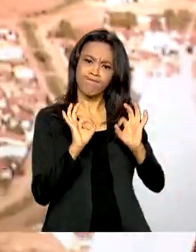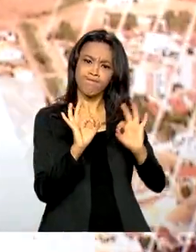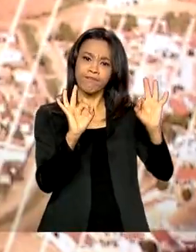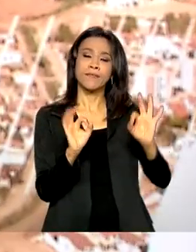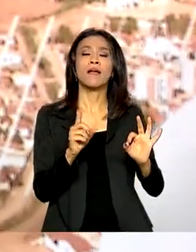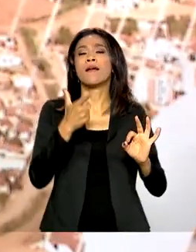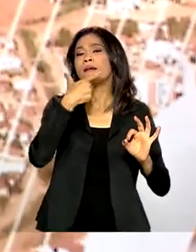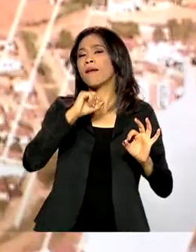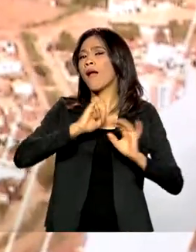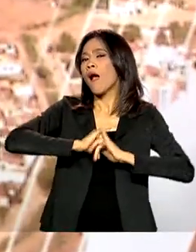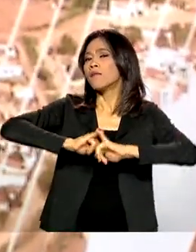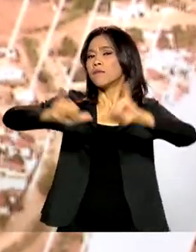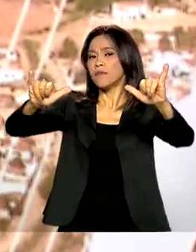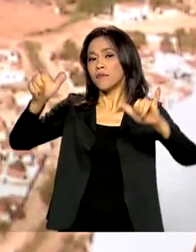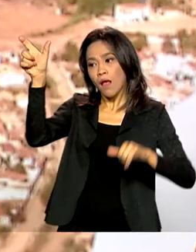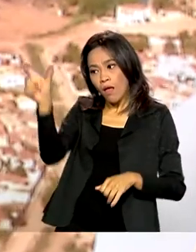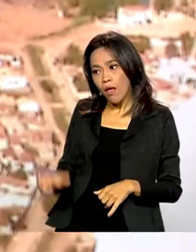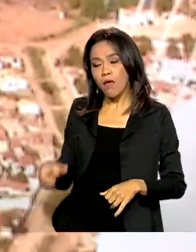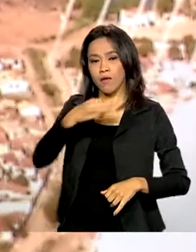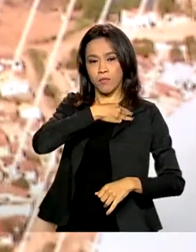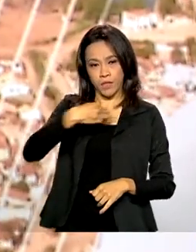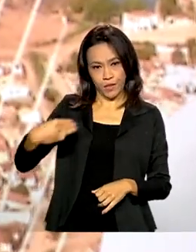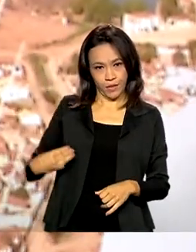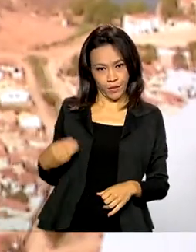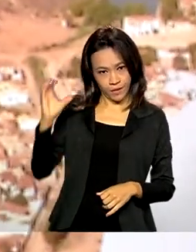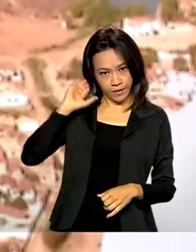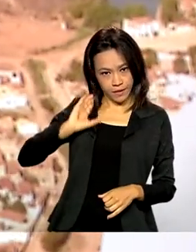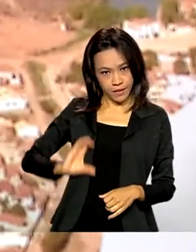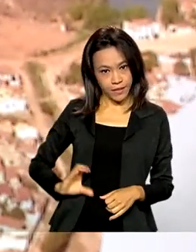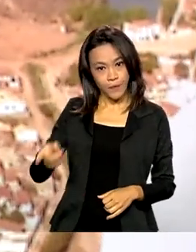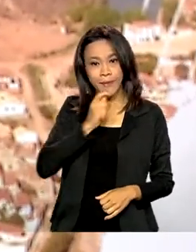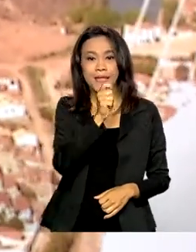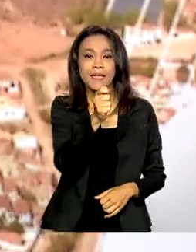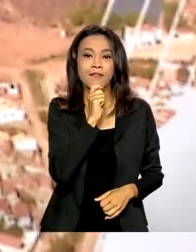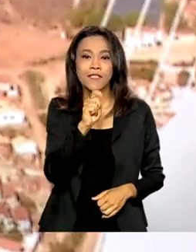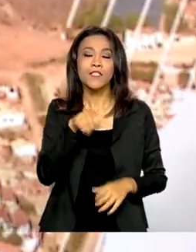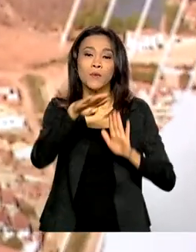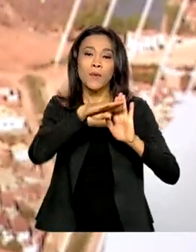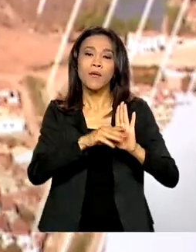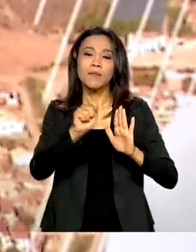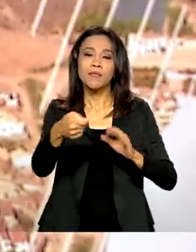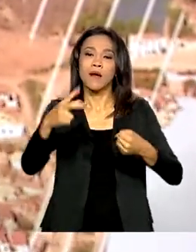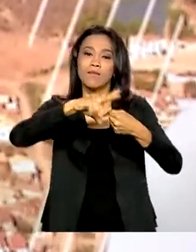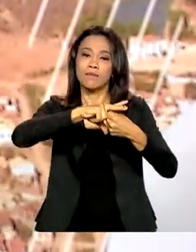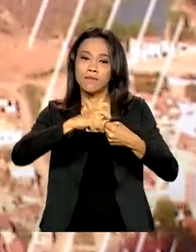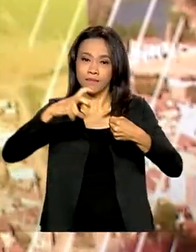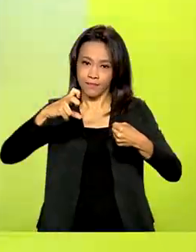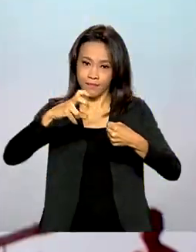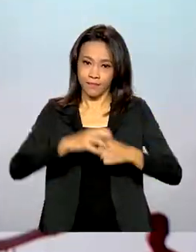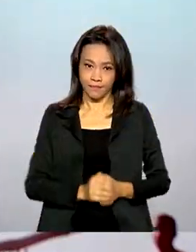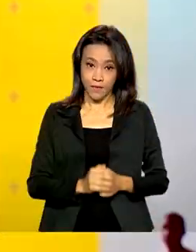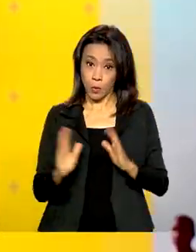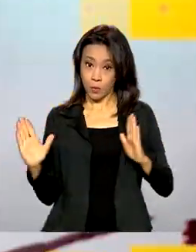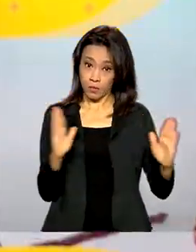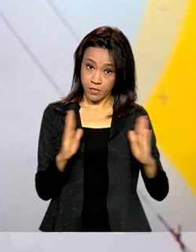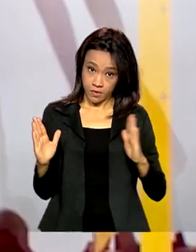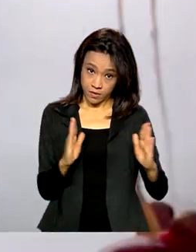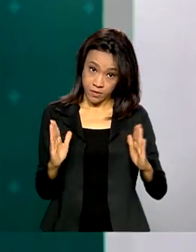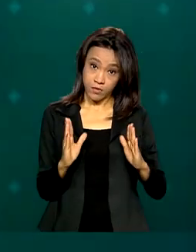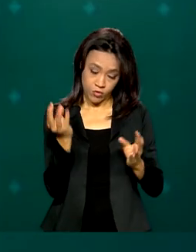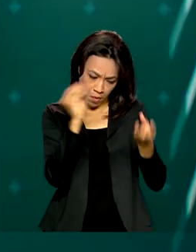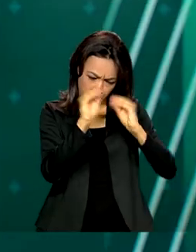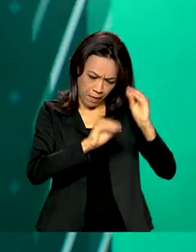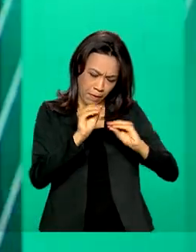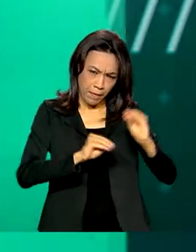Quem faz o alerta é o ministro da cidadania em entrevista ao programa de rádio A Voz do Brasil. O prazo de